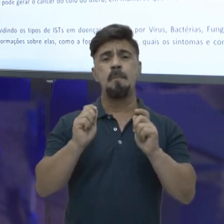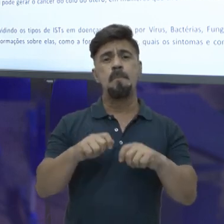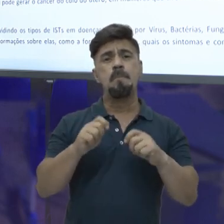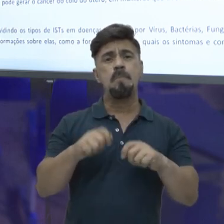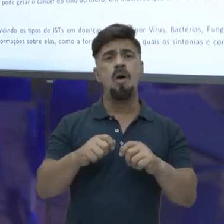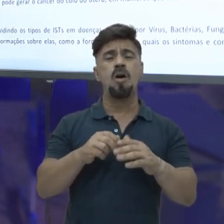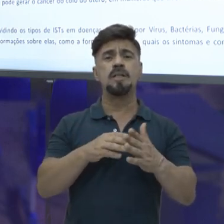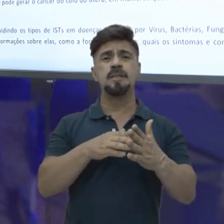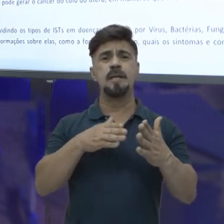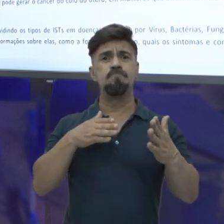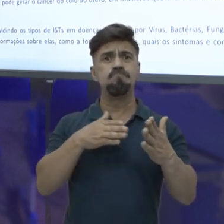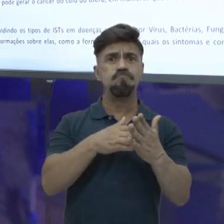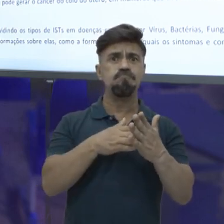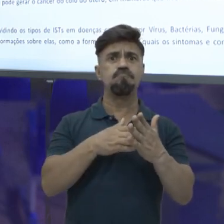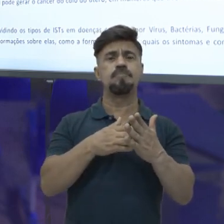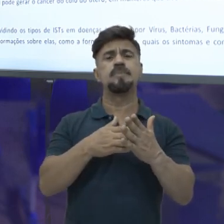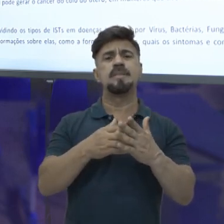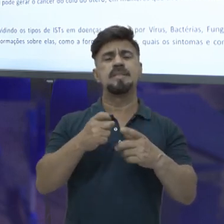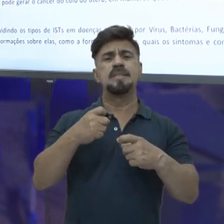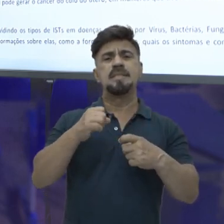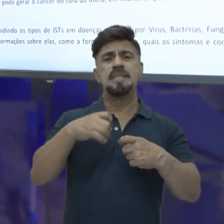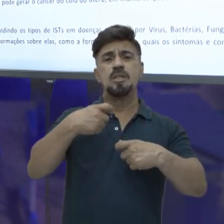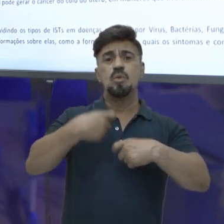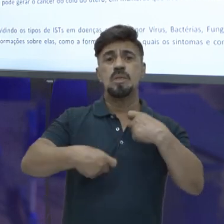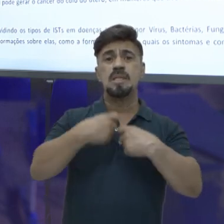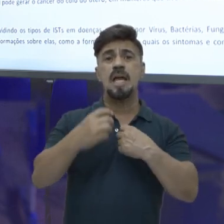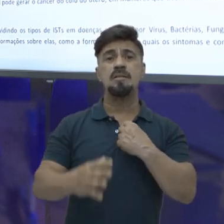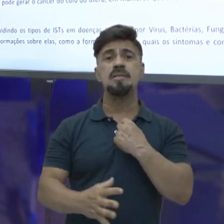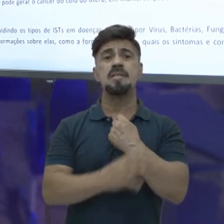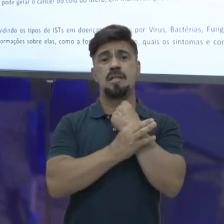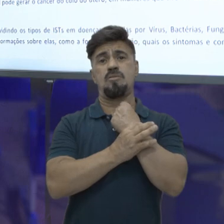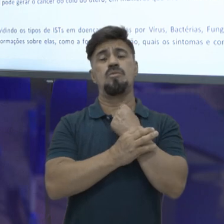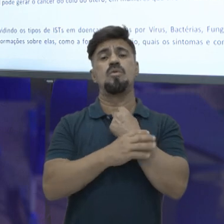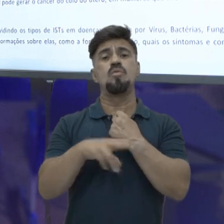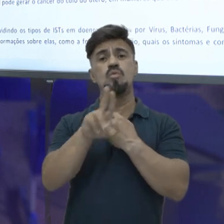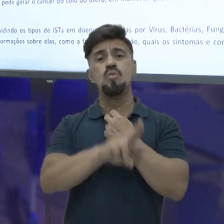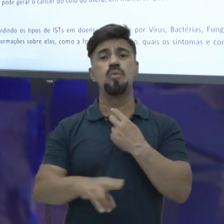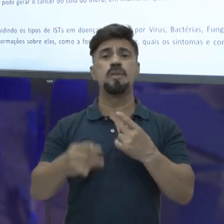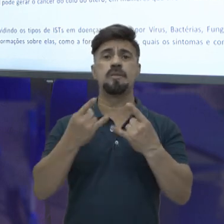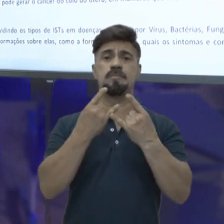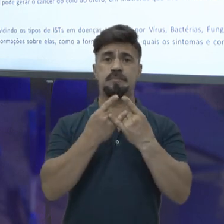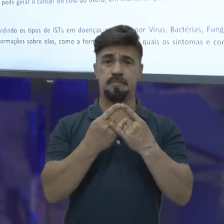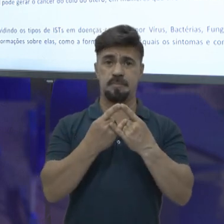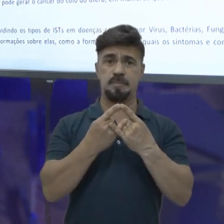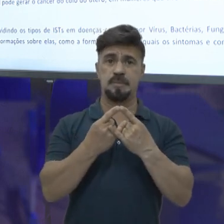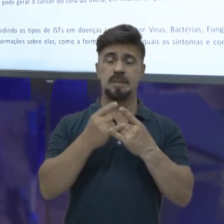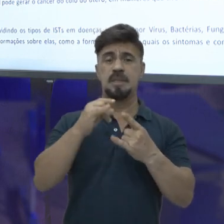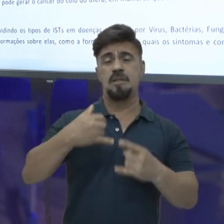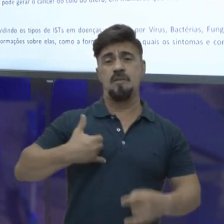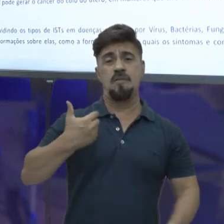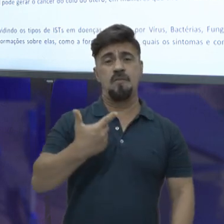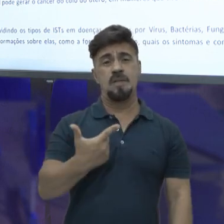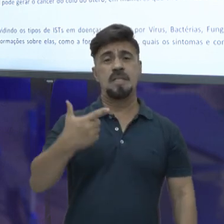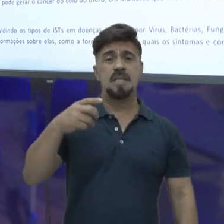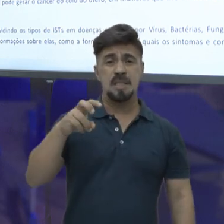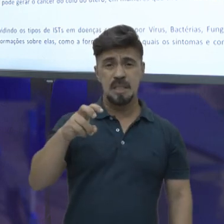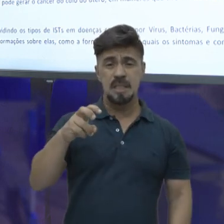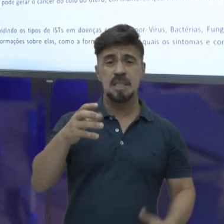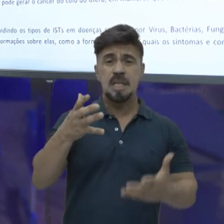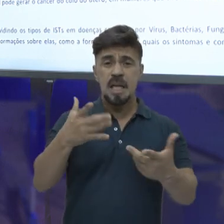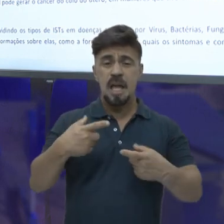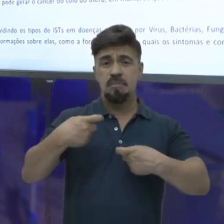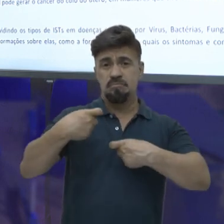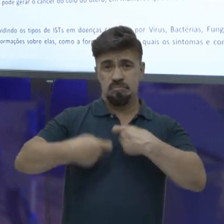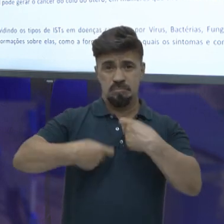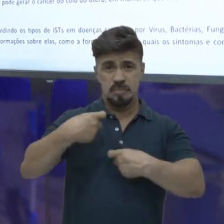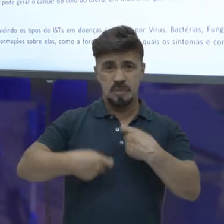barradas se o sexo for aquele sexo seguro, com camisinha. Por isso, quando você tiver 25 anos e quiser fazer uma